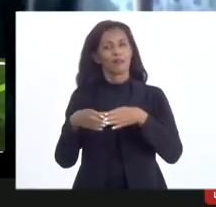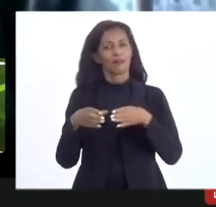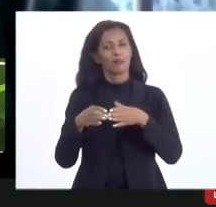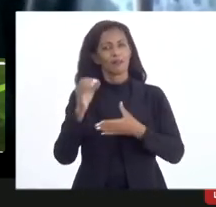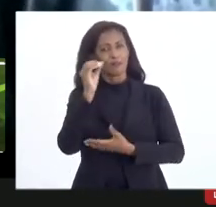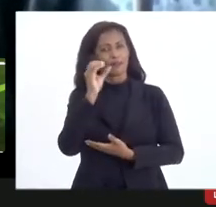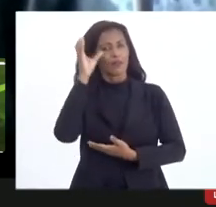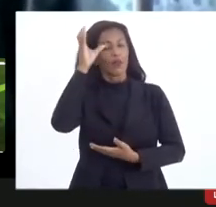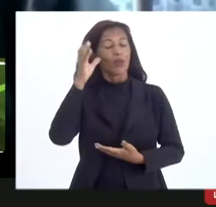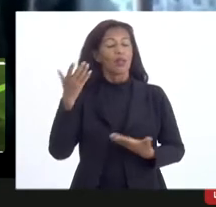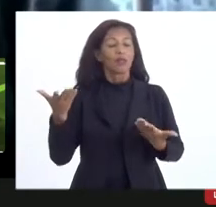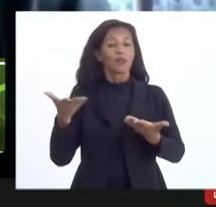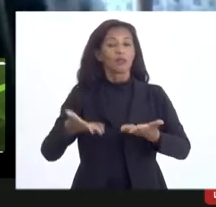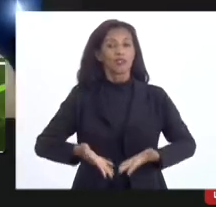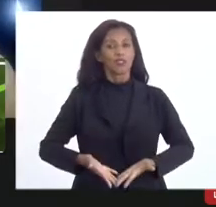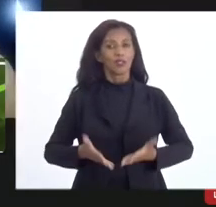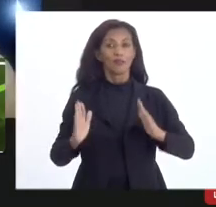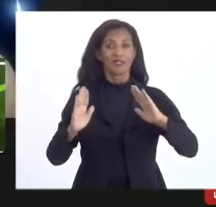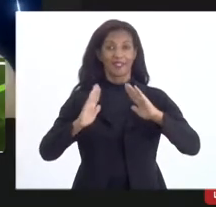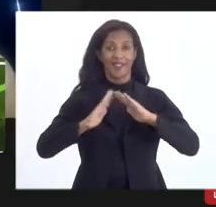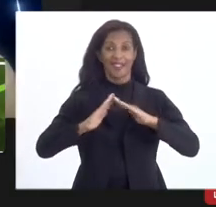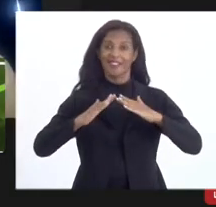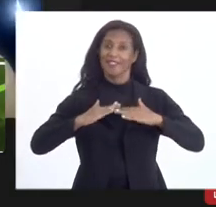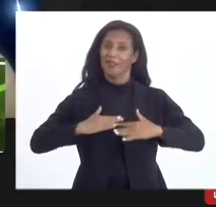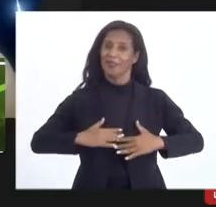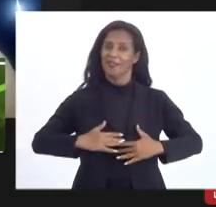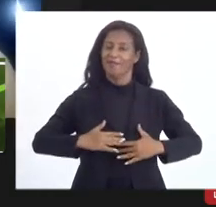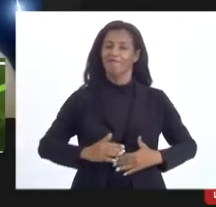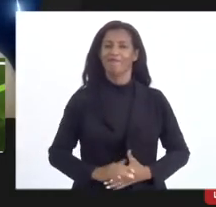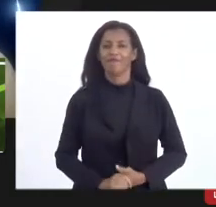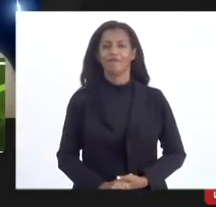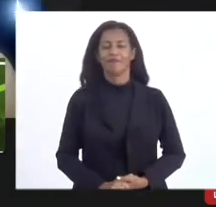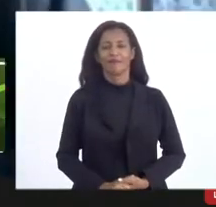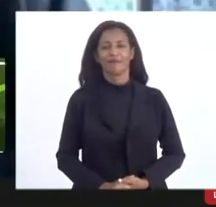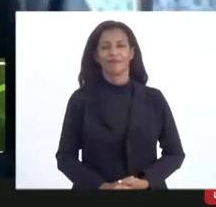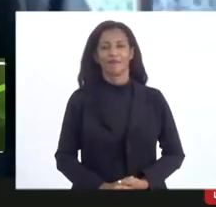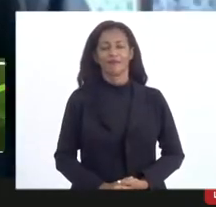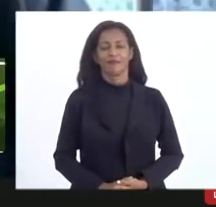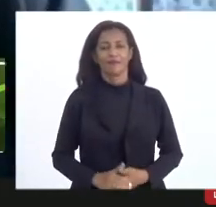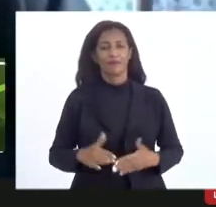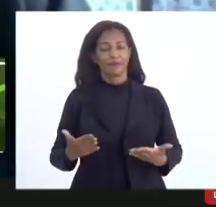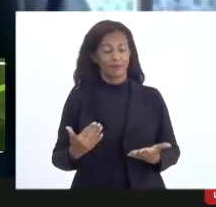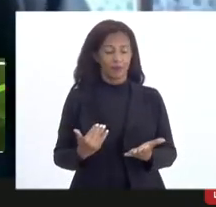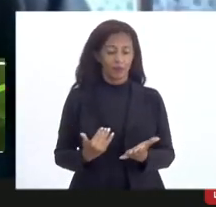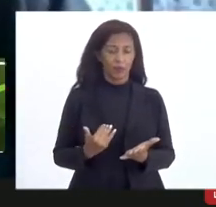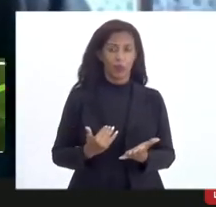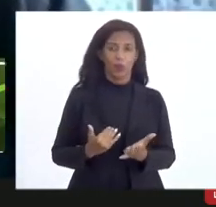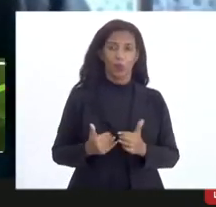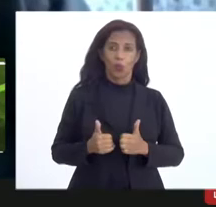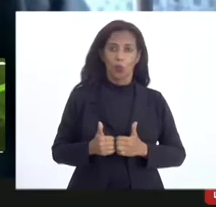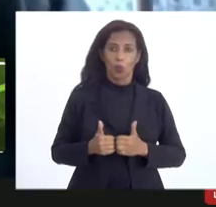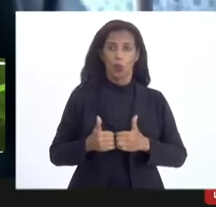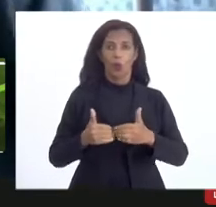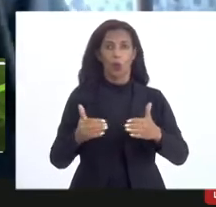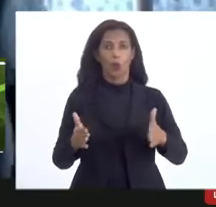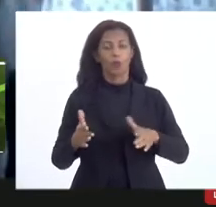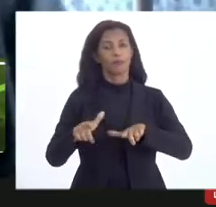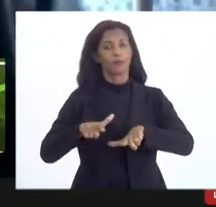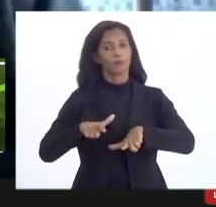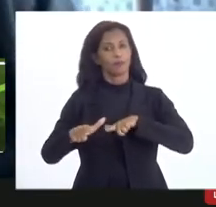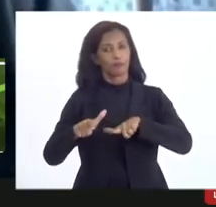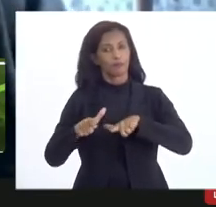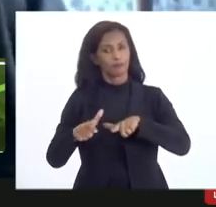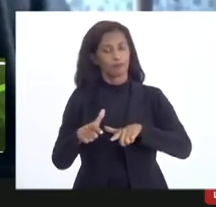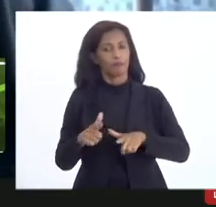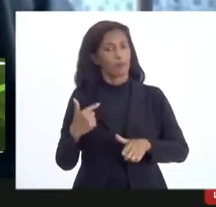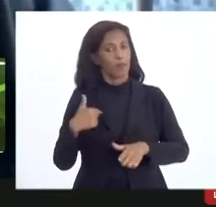Então, estamos aqui em casa. Bem, então, dando início à questão dos trabalhos, eu